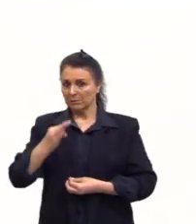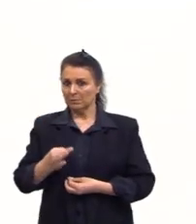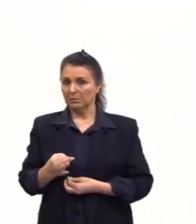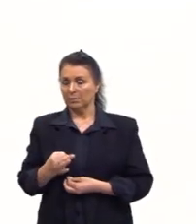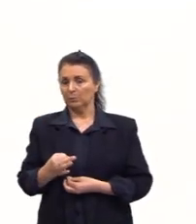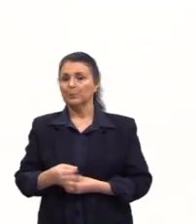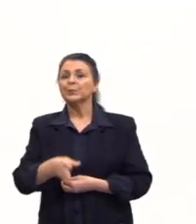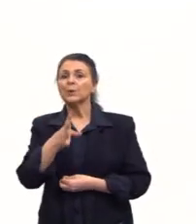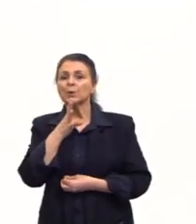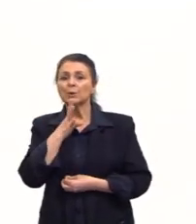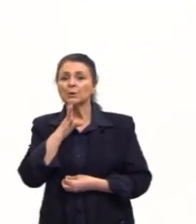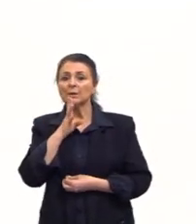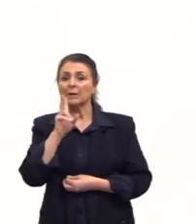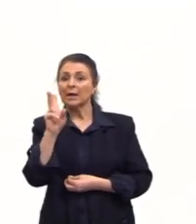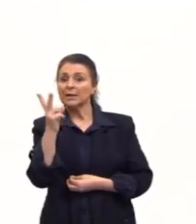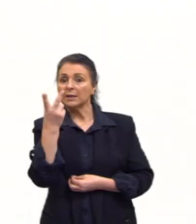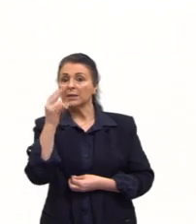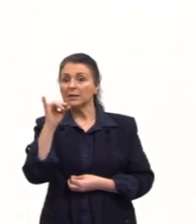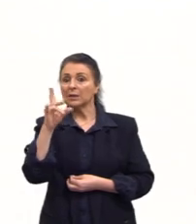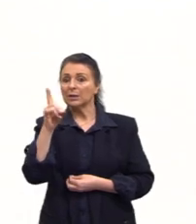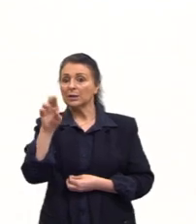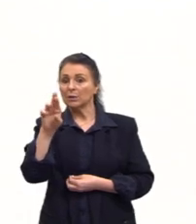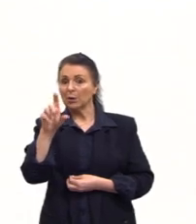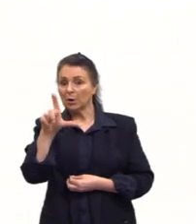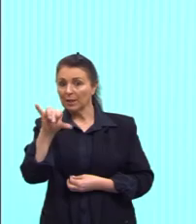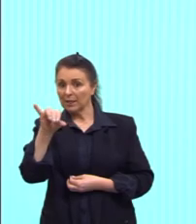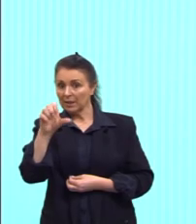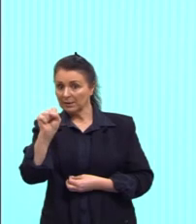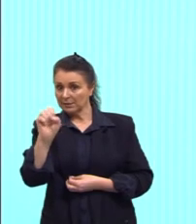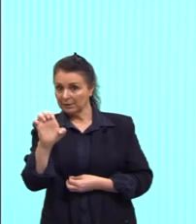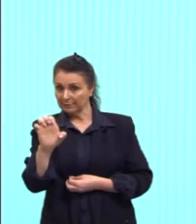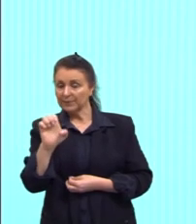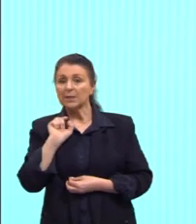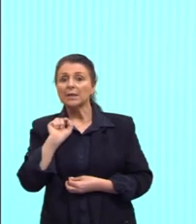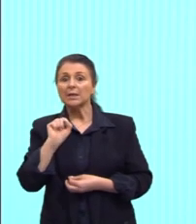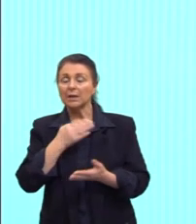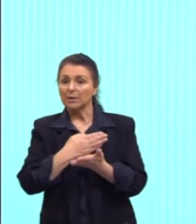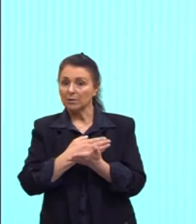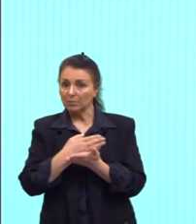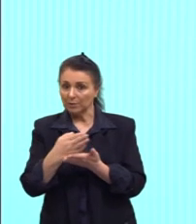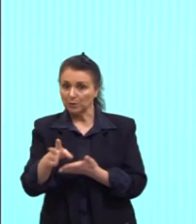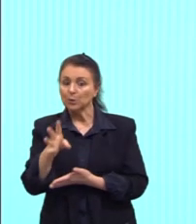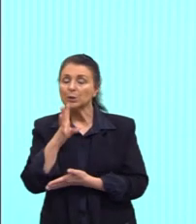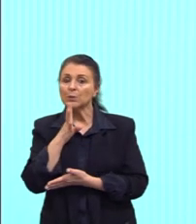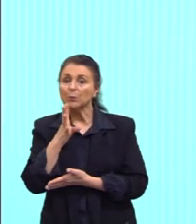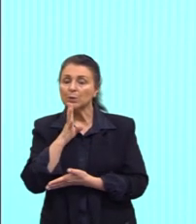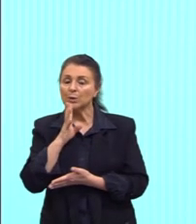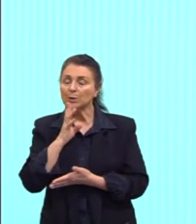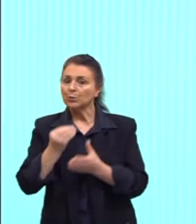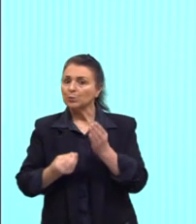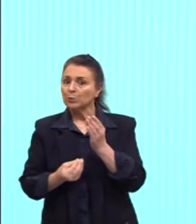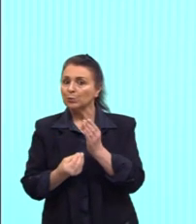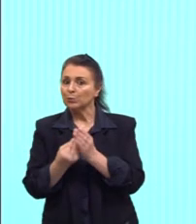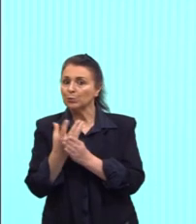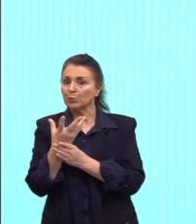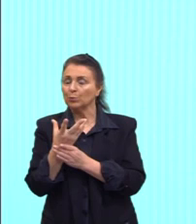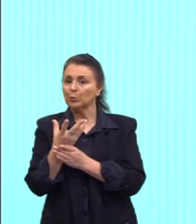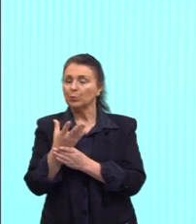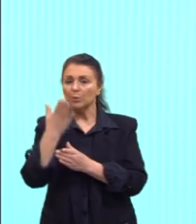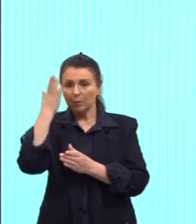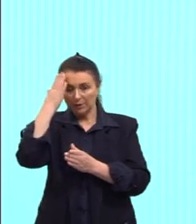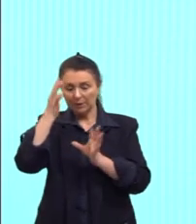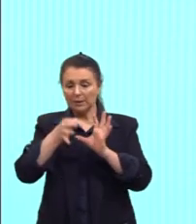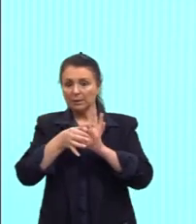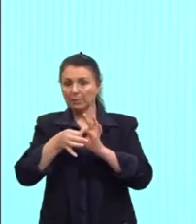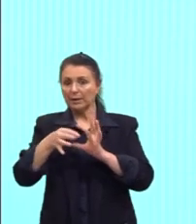conhecendo a hidrólise dessas substâncias e quem vai formar porque se eu conheço a hidrólise eu sei quem vai liberar OH